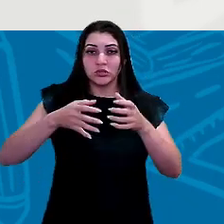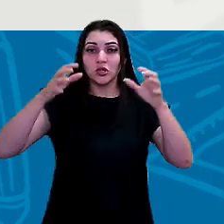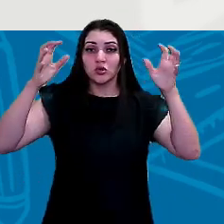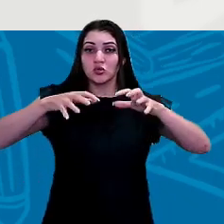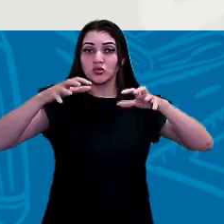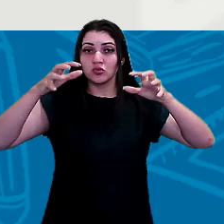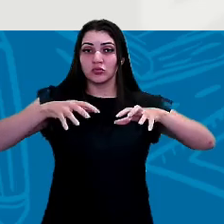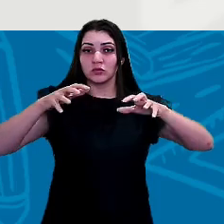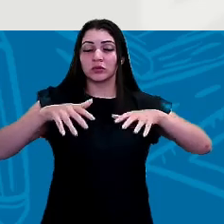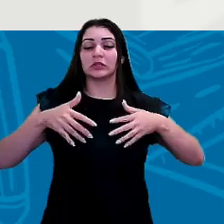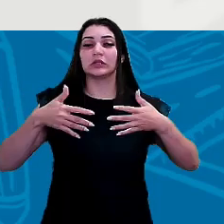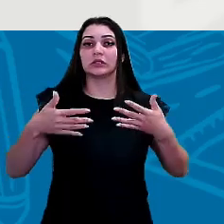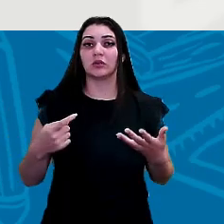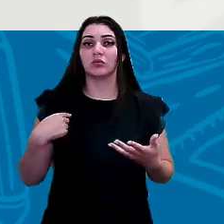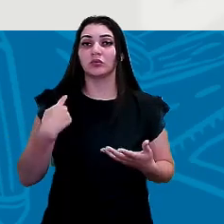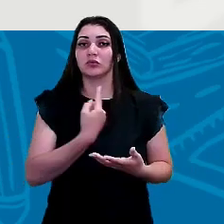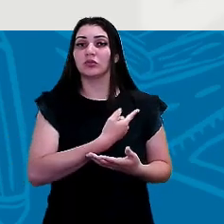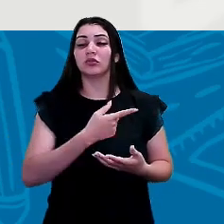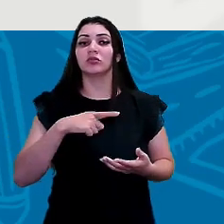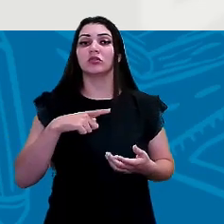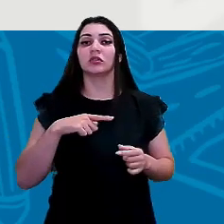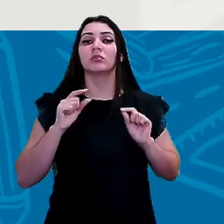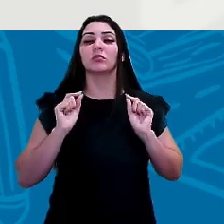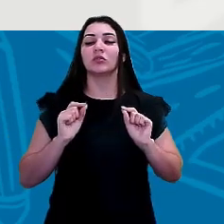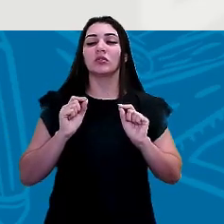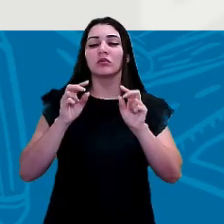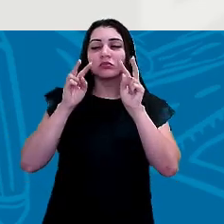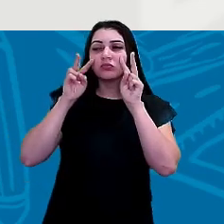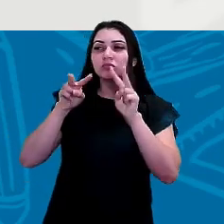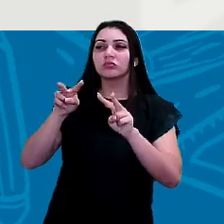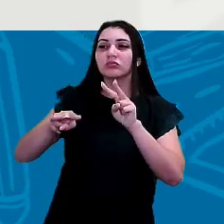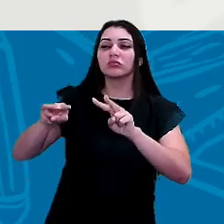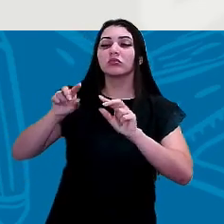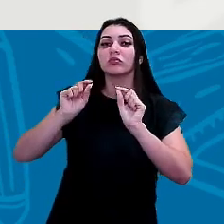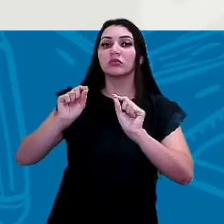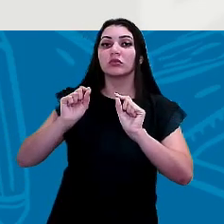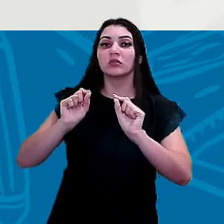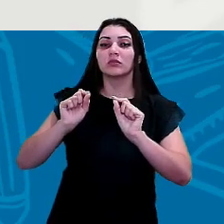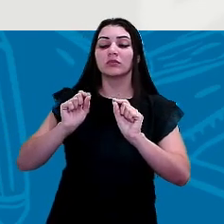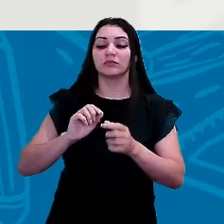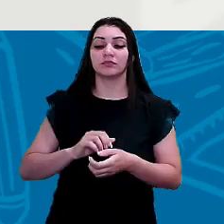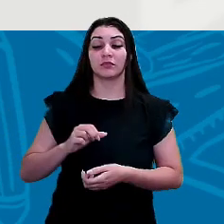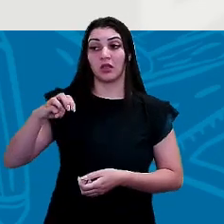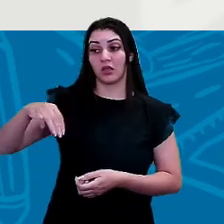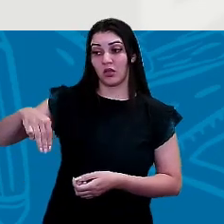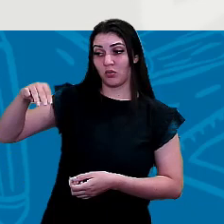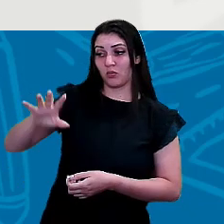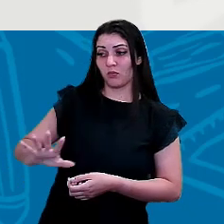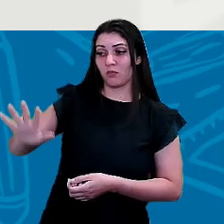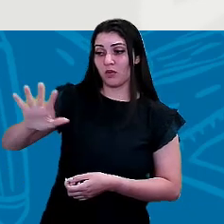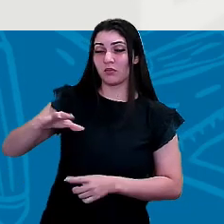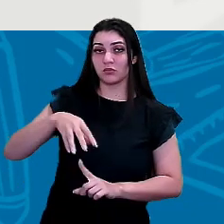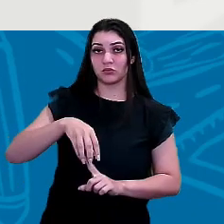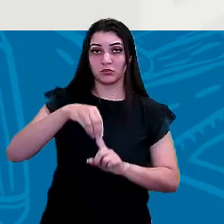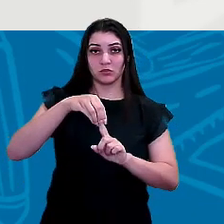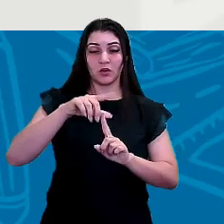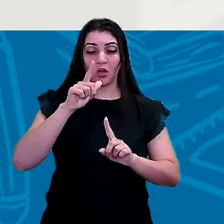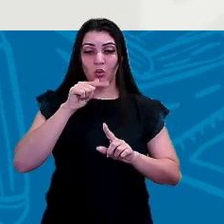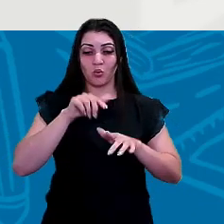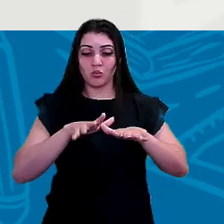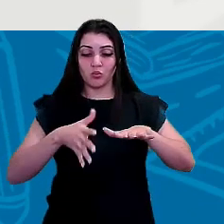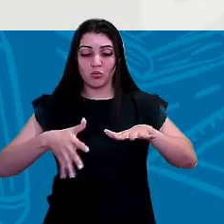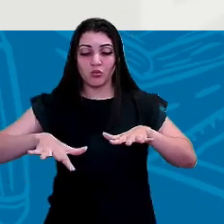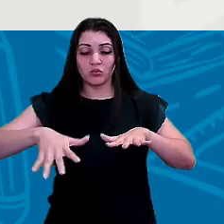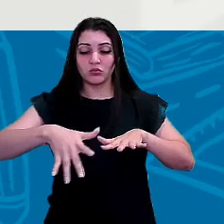chuva. Então nós temos aqui, observando, né? Nesse mapa, os principais oceanos da Terra, O